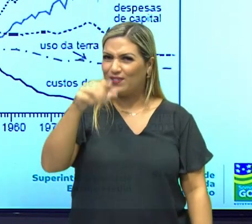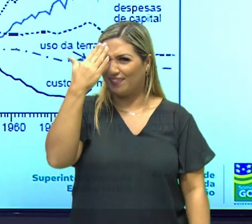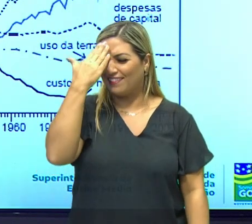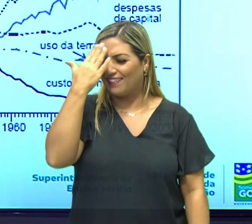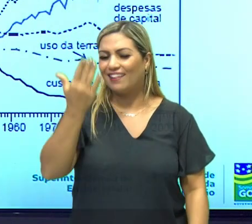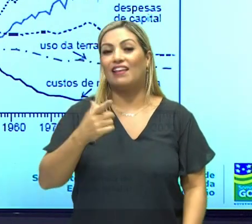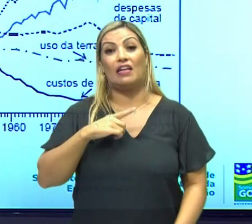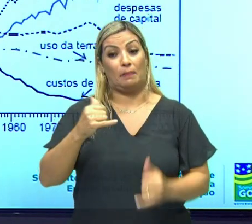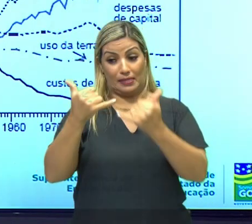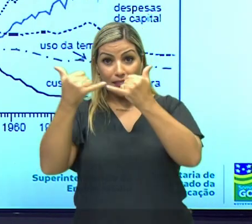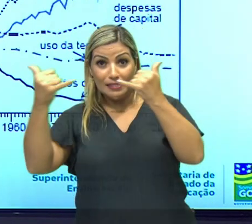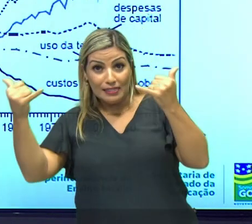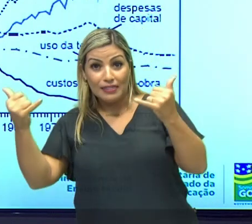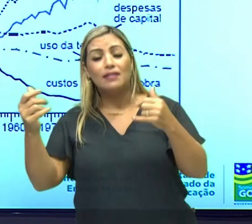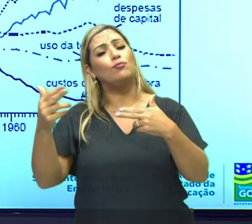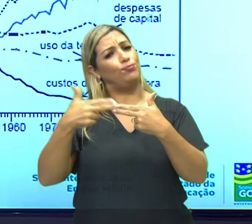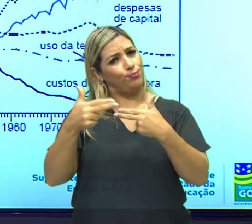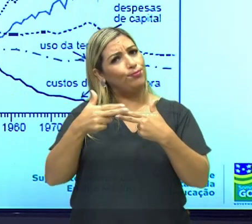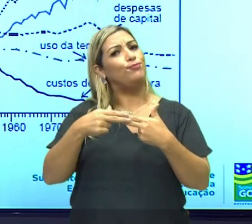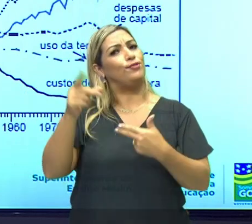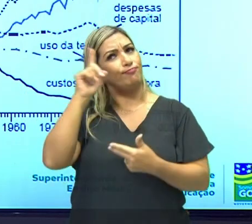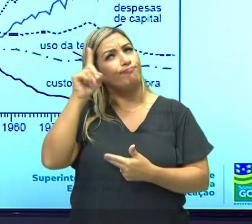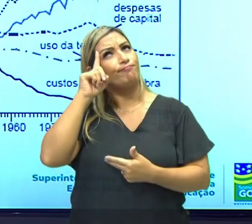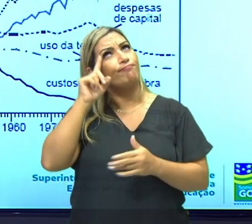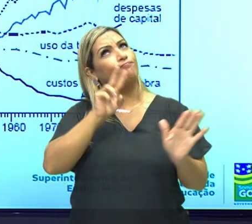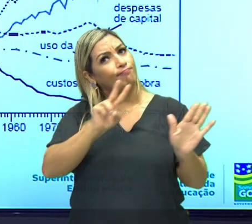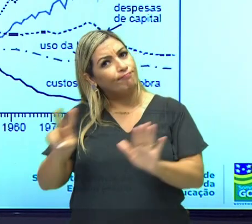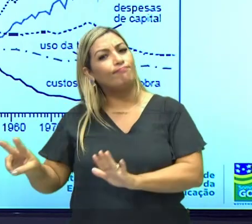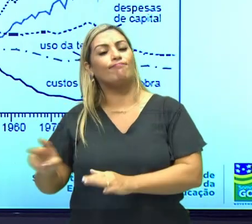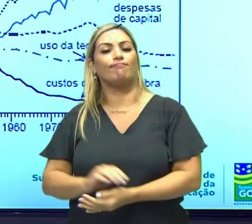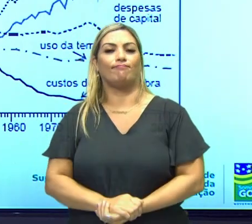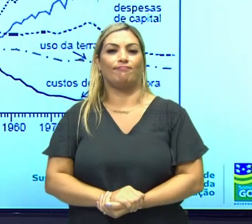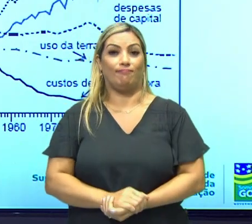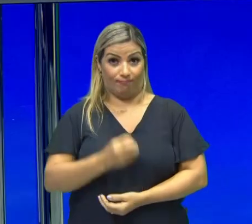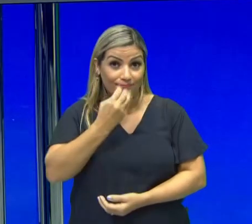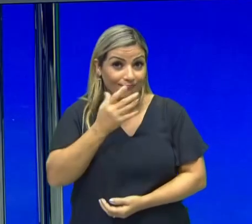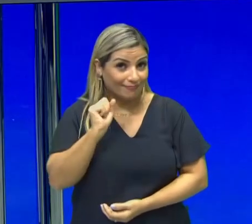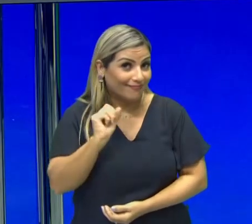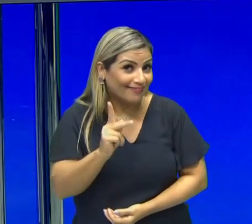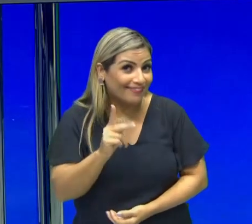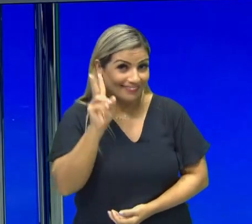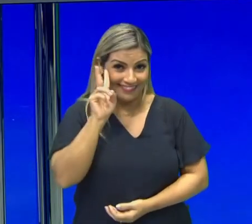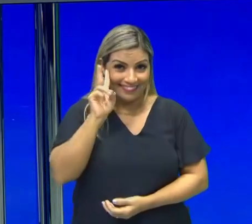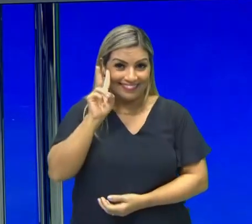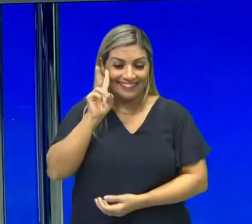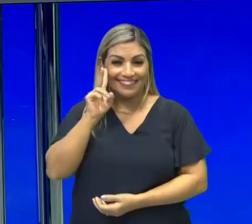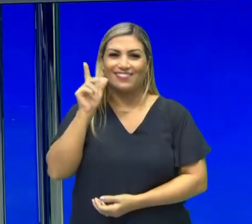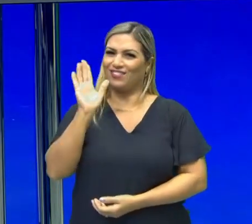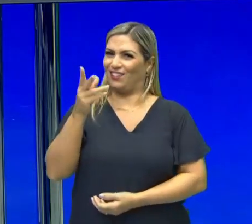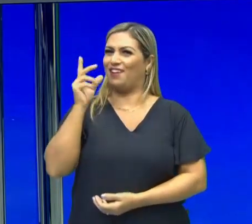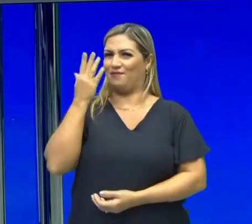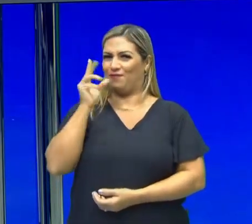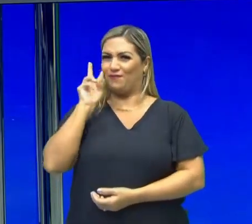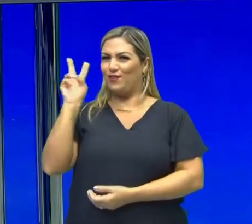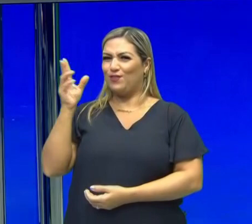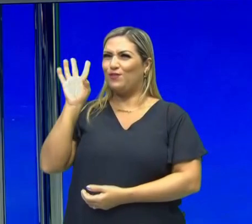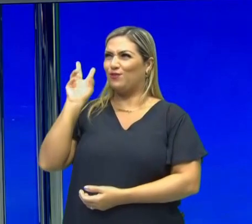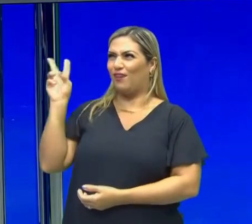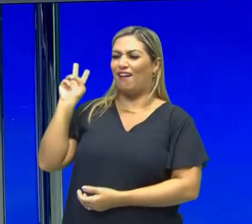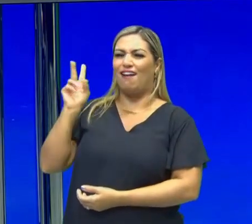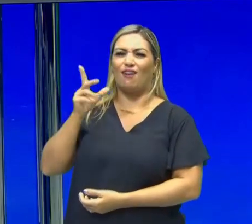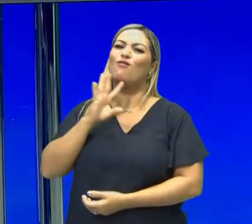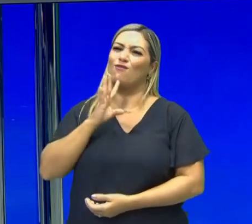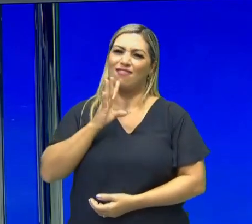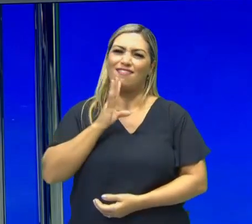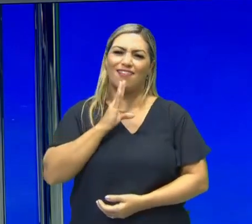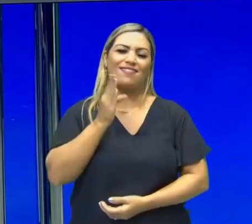mas gráfico de linha, isso é usual. Tá bom? Ok? Lembrou disso? Você já viu isso, não já? Já sim.